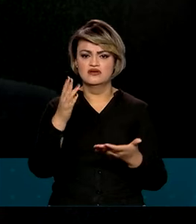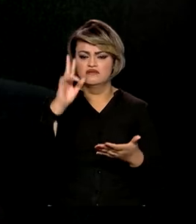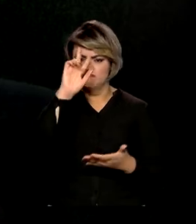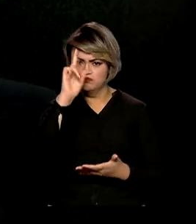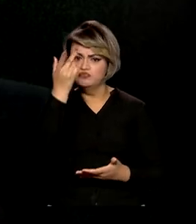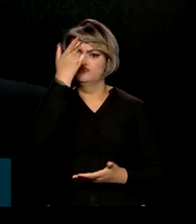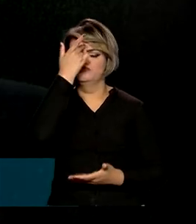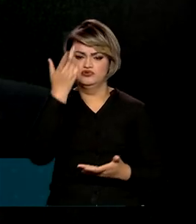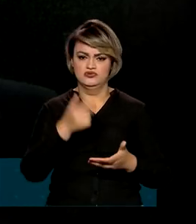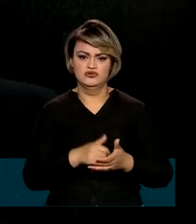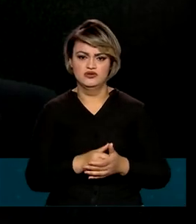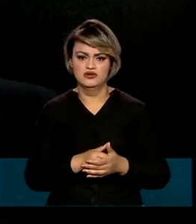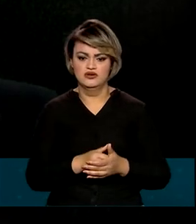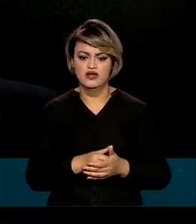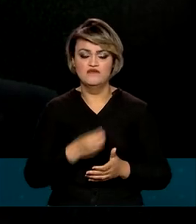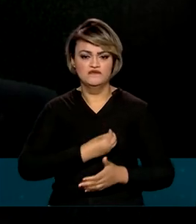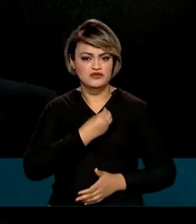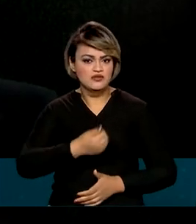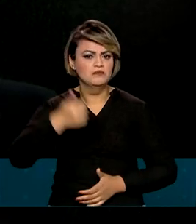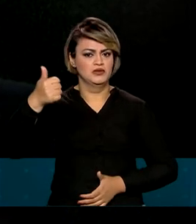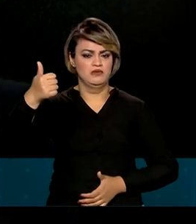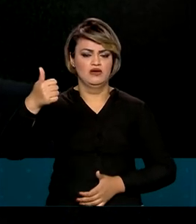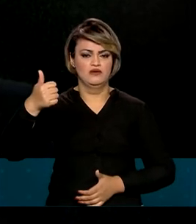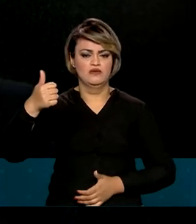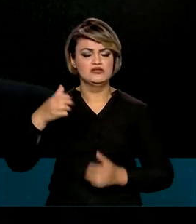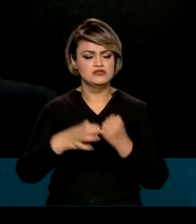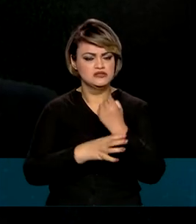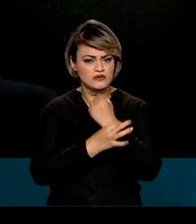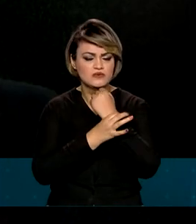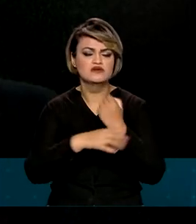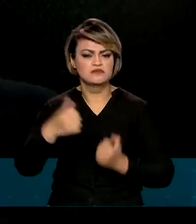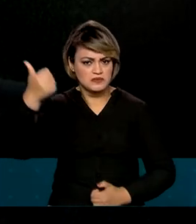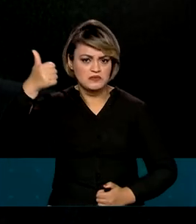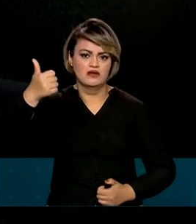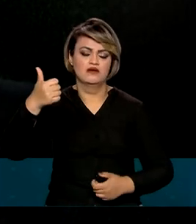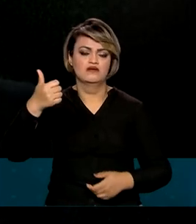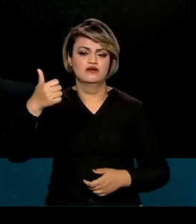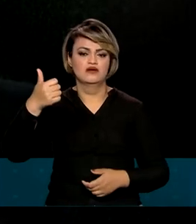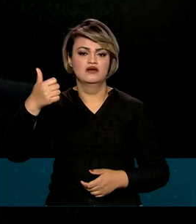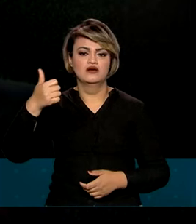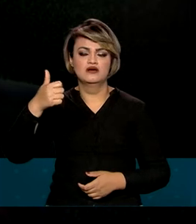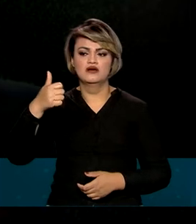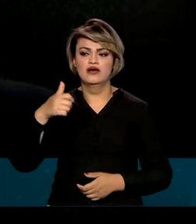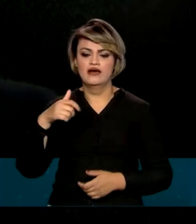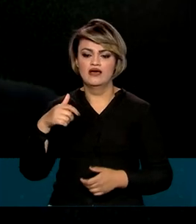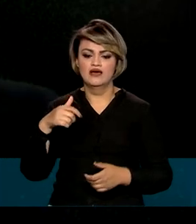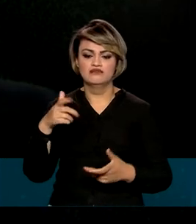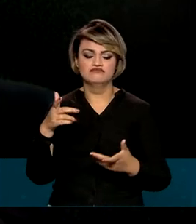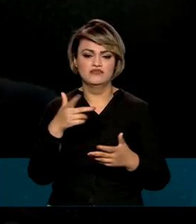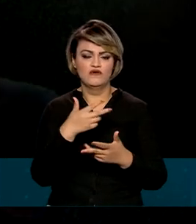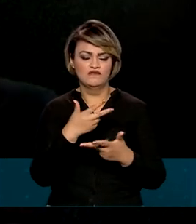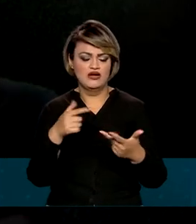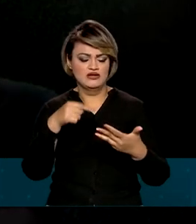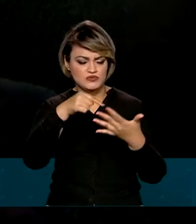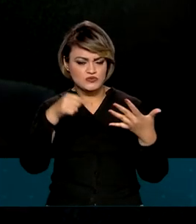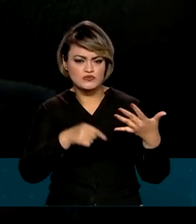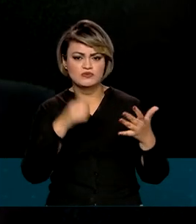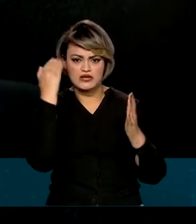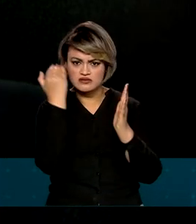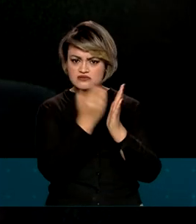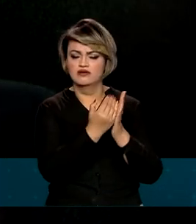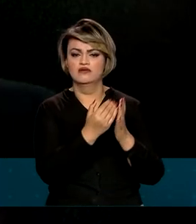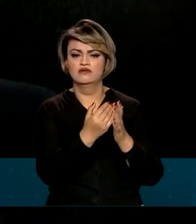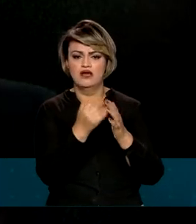narrativa. A gente coloque a vida em primeiro lugar, a segurança em primeiro lugar, os dispositivos obrigatórios, o